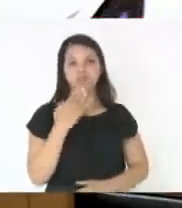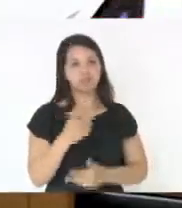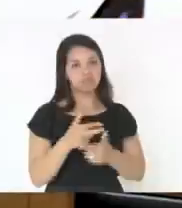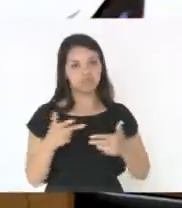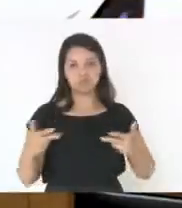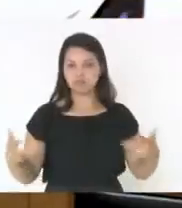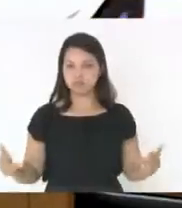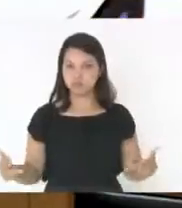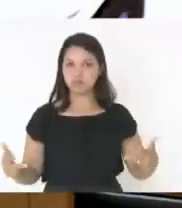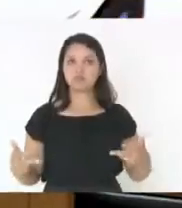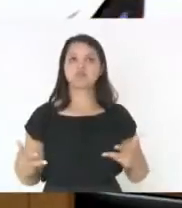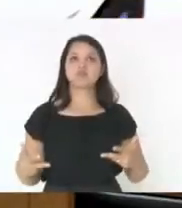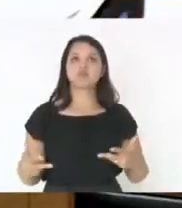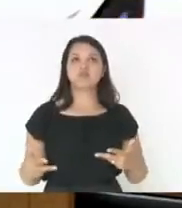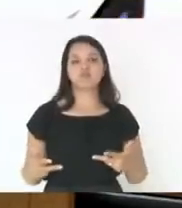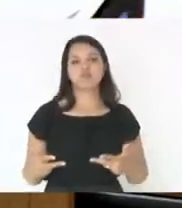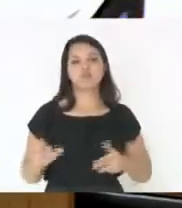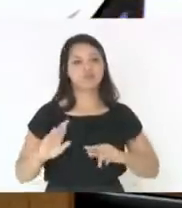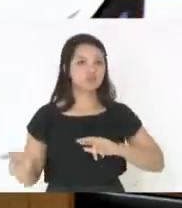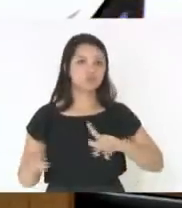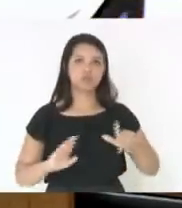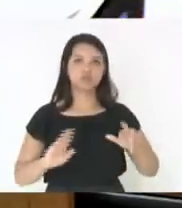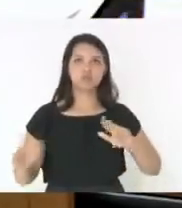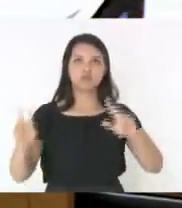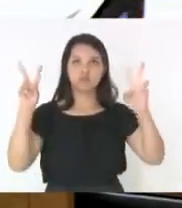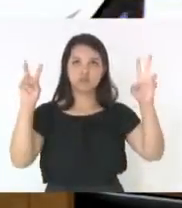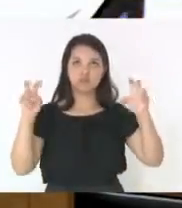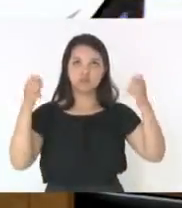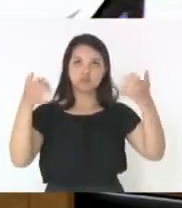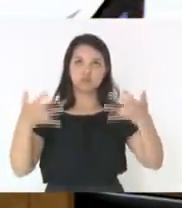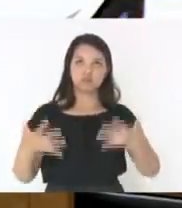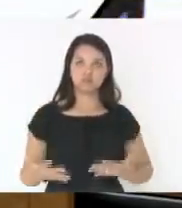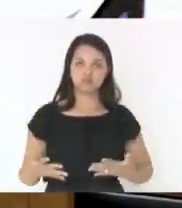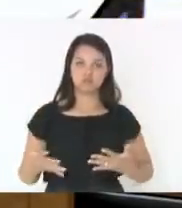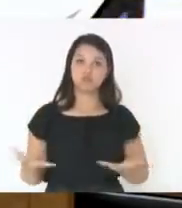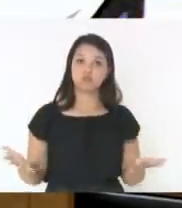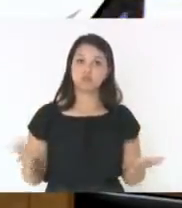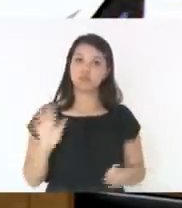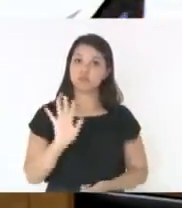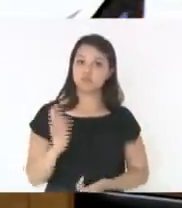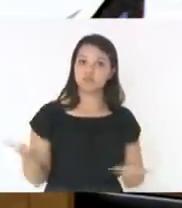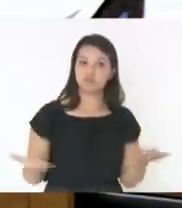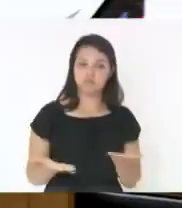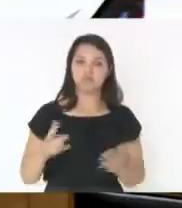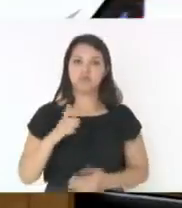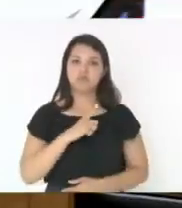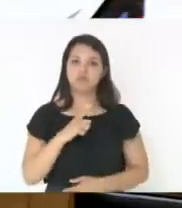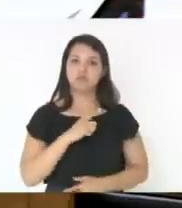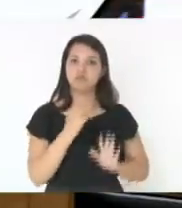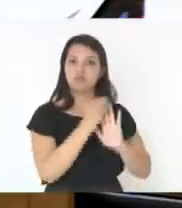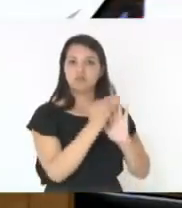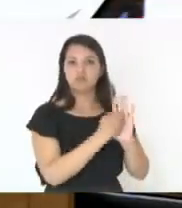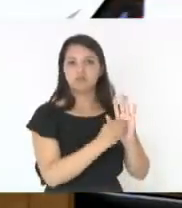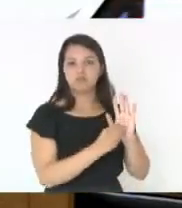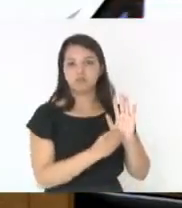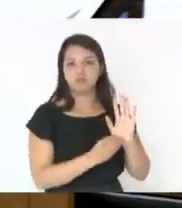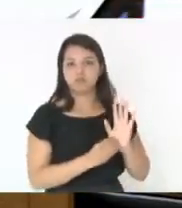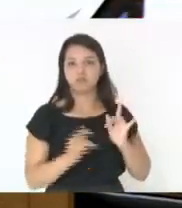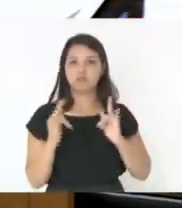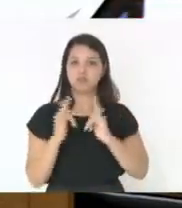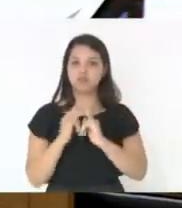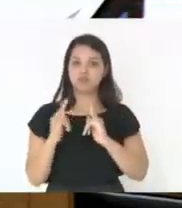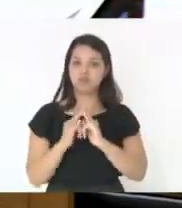se posicionar sobre as diferentes matérias. Mas o fato é que nós temos hoje uma regulamentação da Fundação Catarinense de